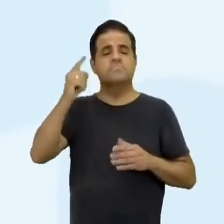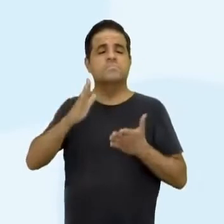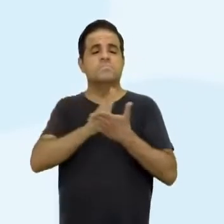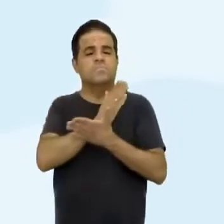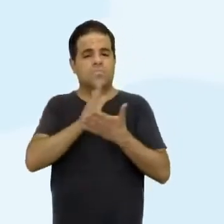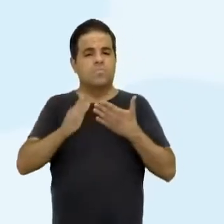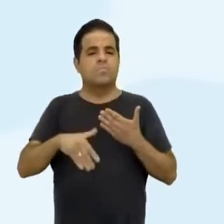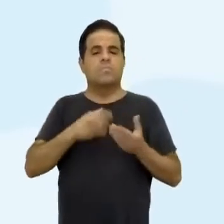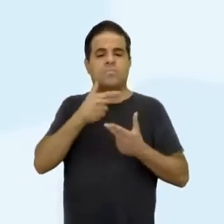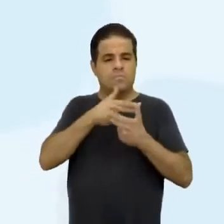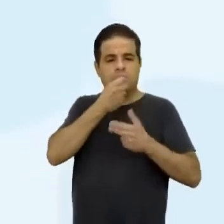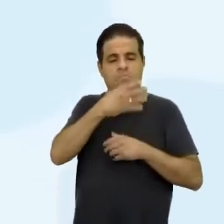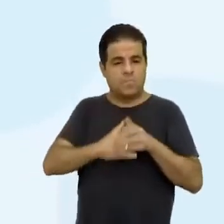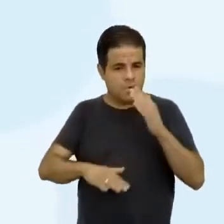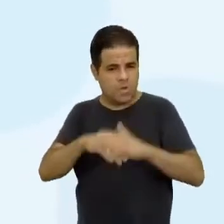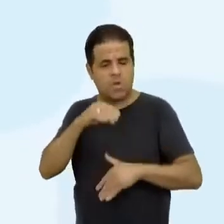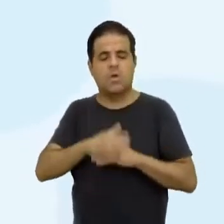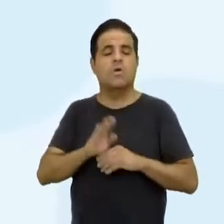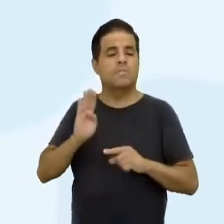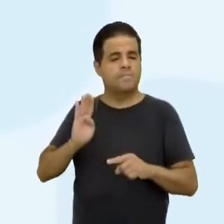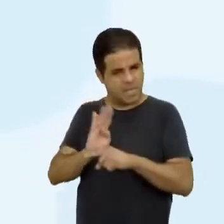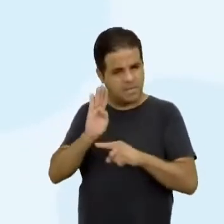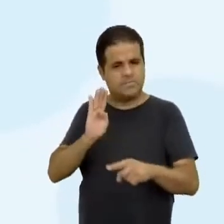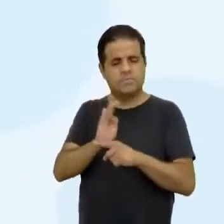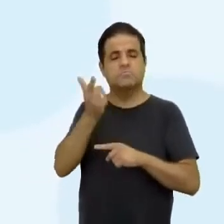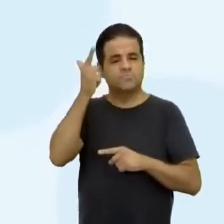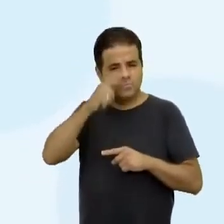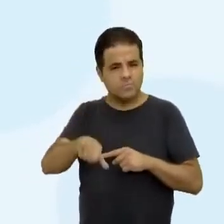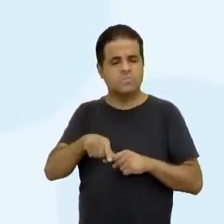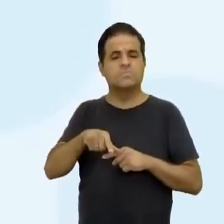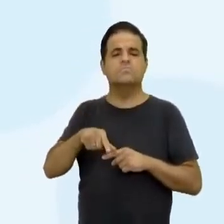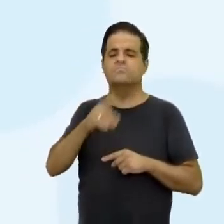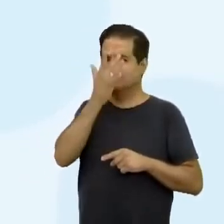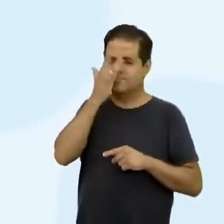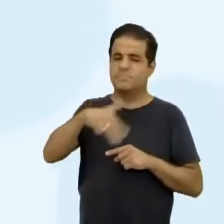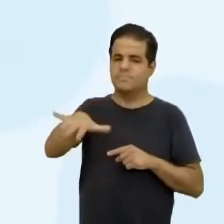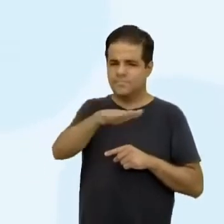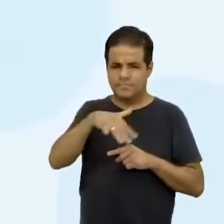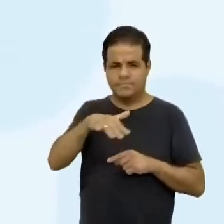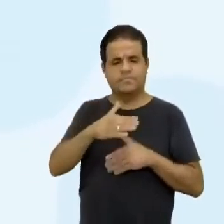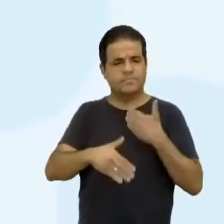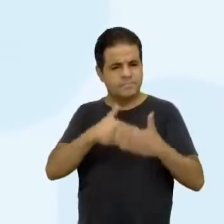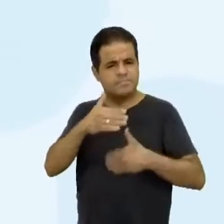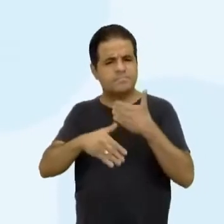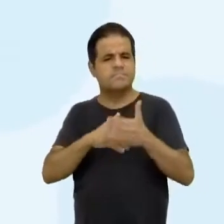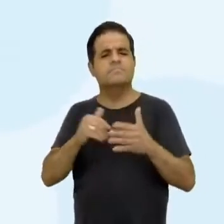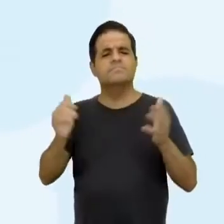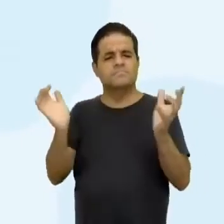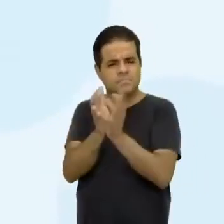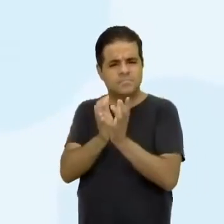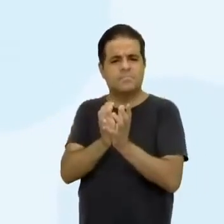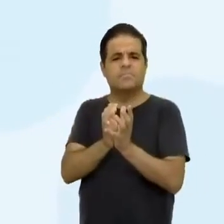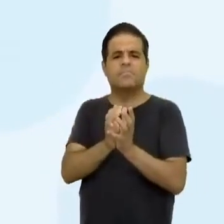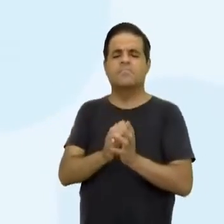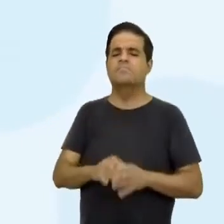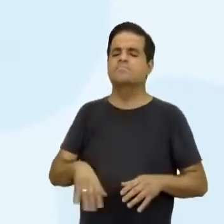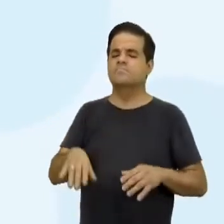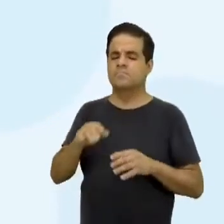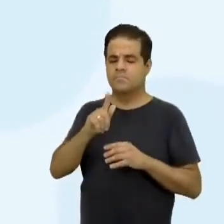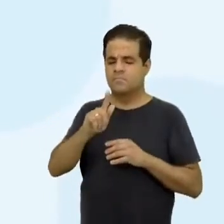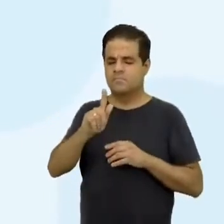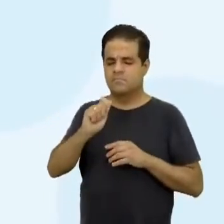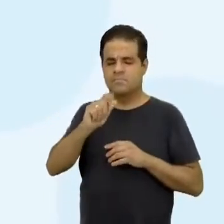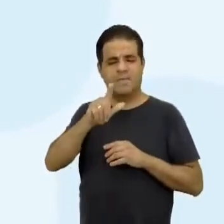algumas vantagens, assim, alguns benefícios para os camponeses daquela região do Engenho